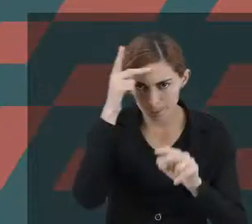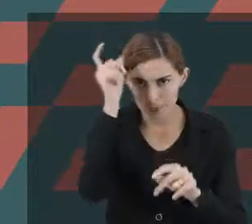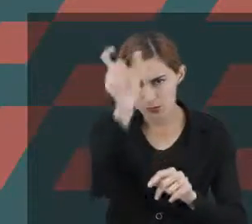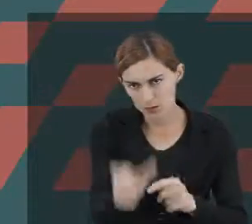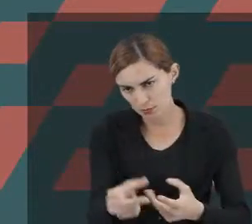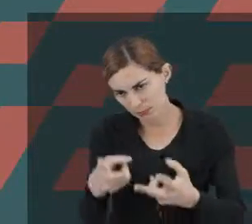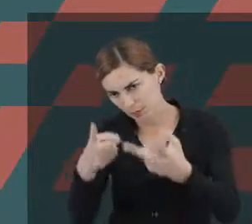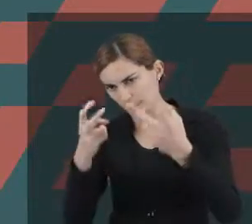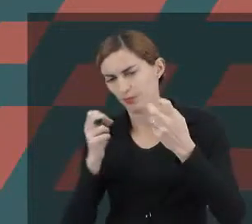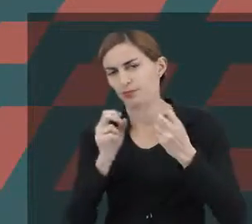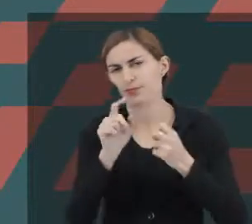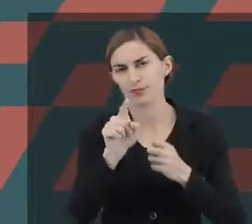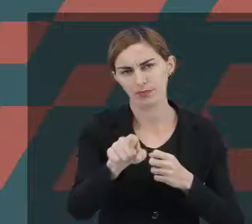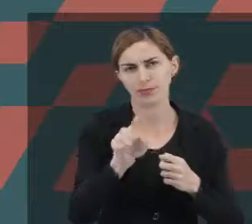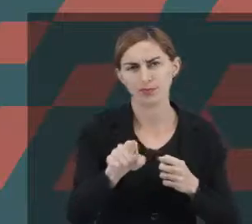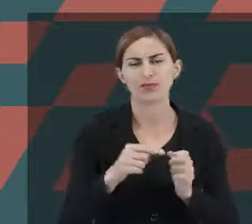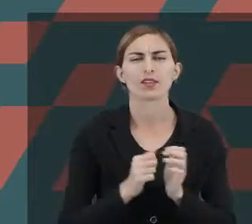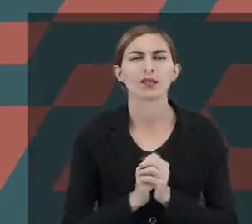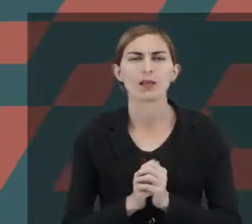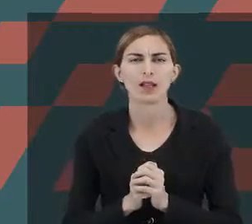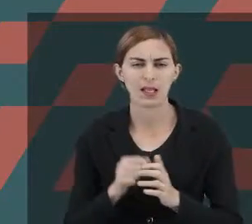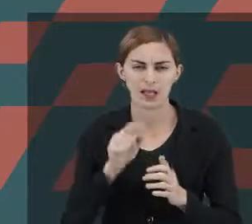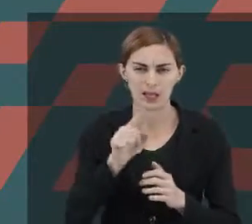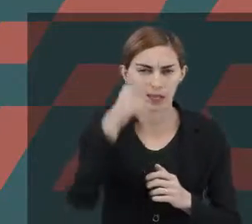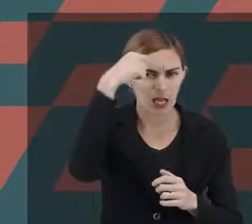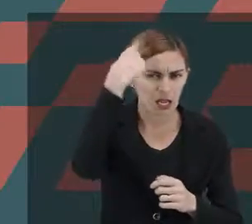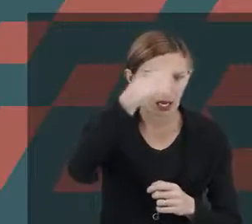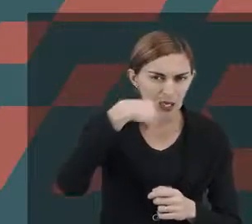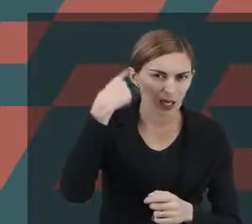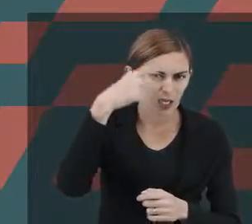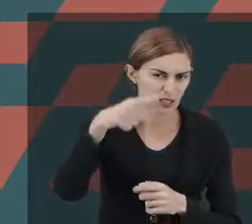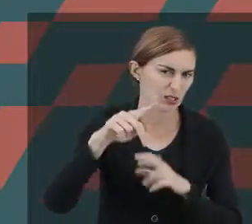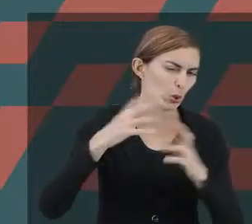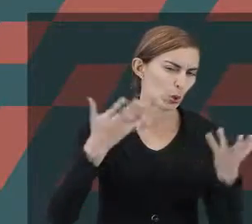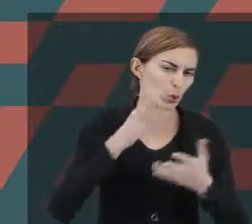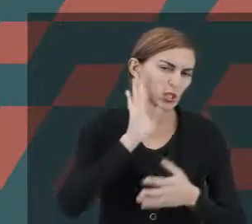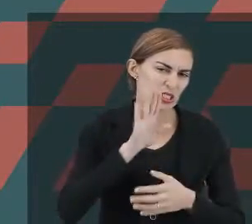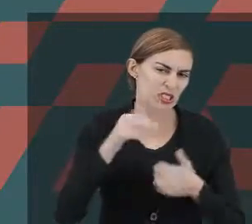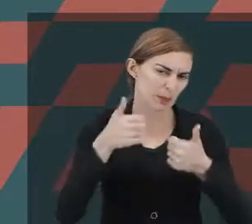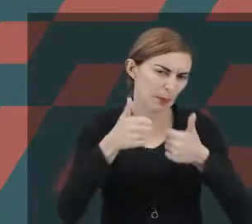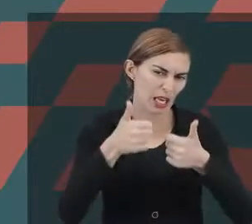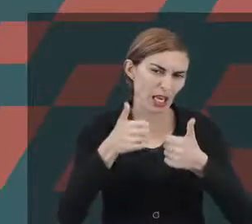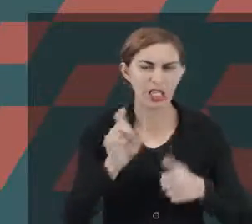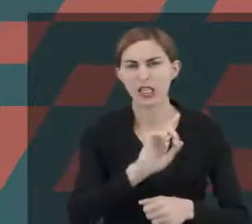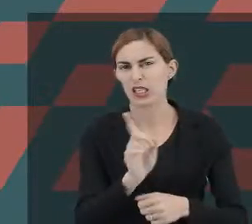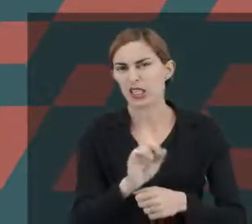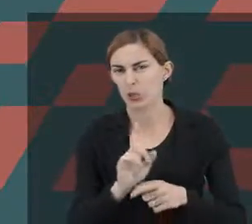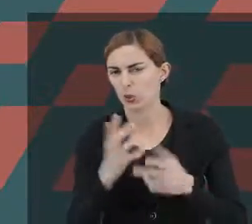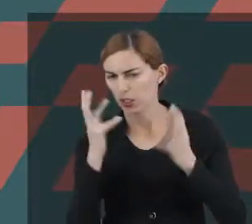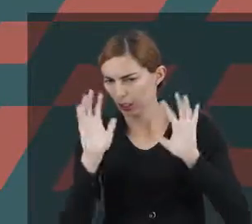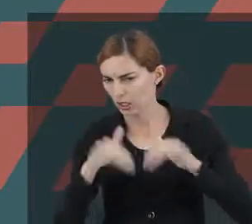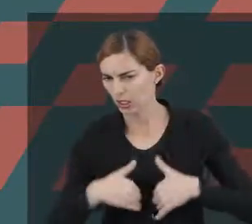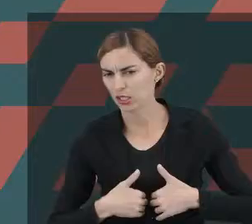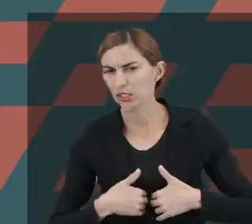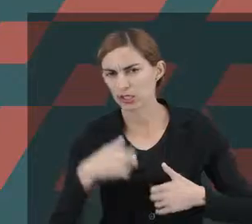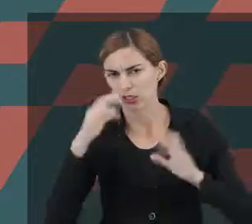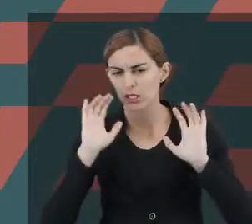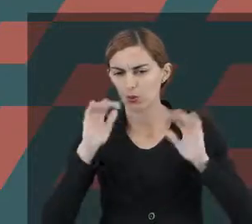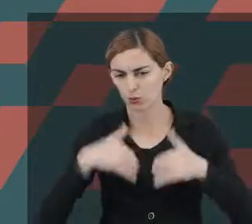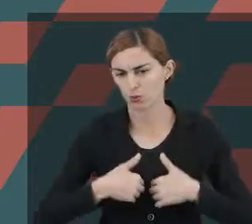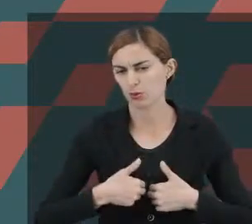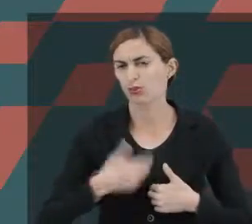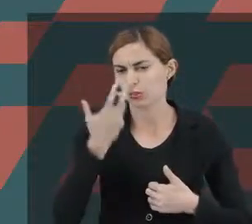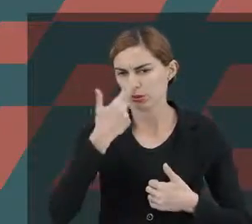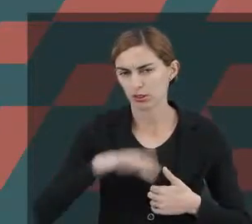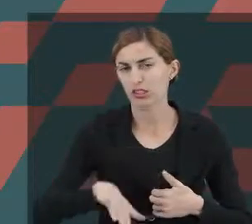para uma pessoa e perceber. Joãozinho, hoje não está legal. Pela carinha dele, eu estou vendo que ele não está bem. Uma criança com autismo tem uma dificuldade